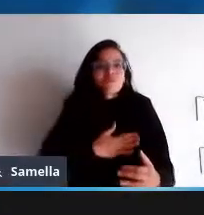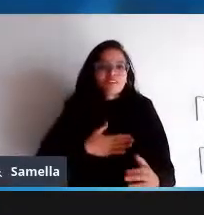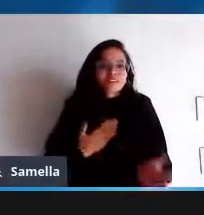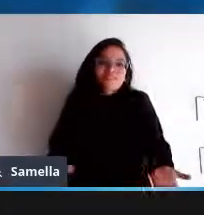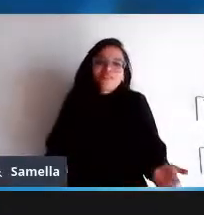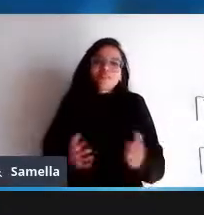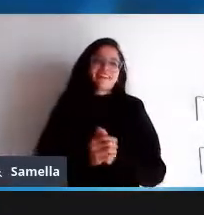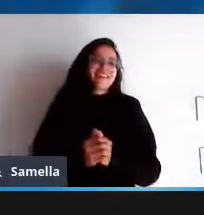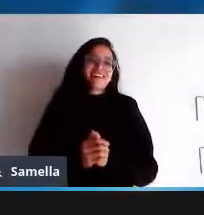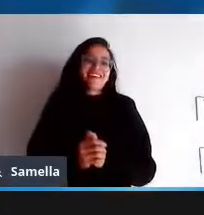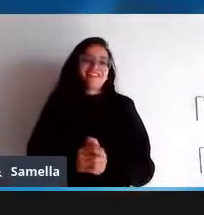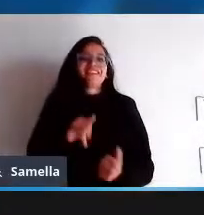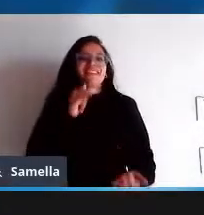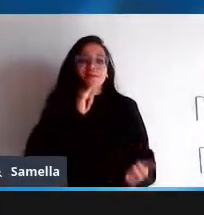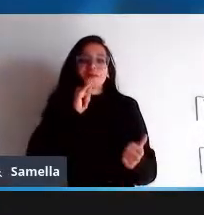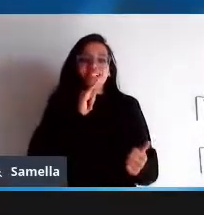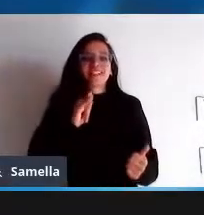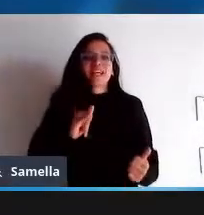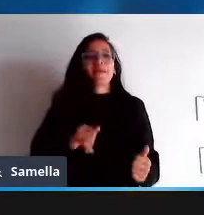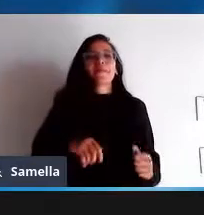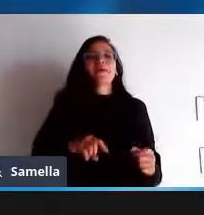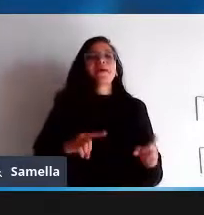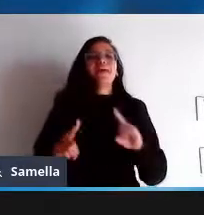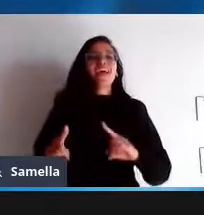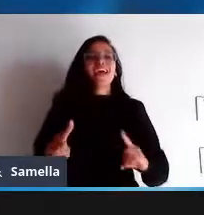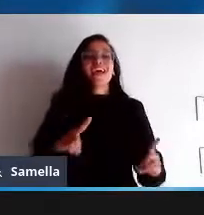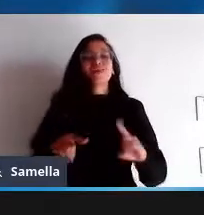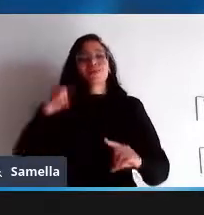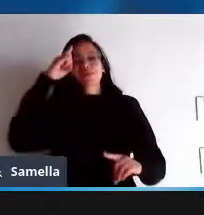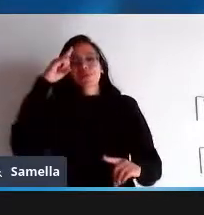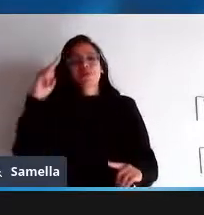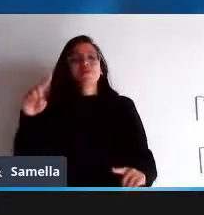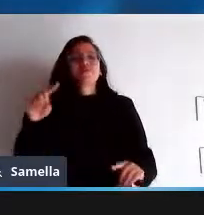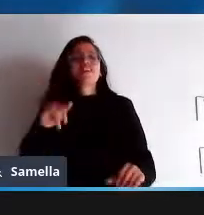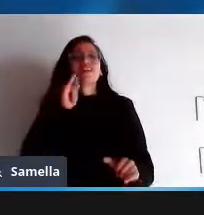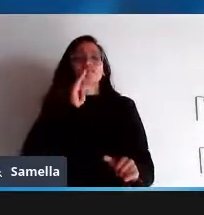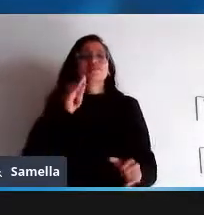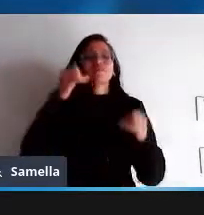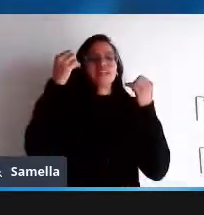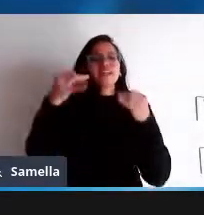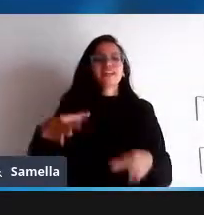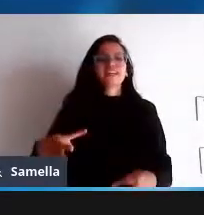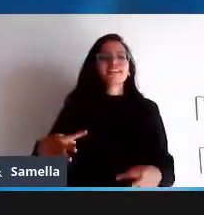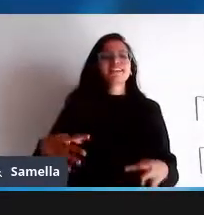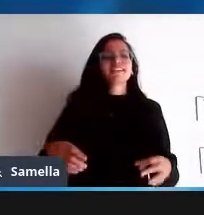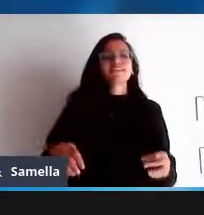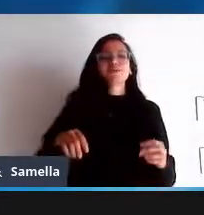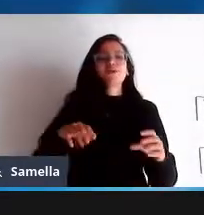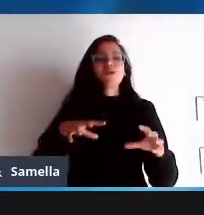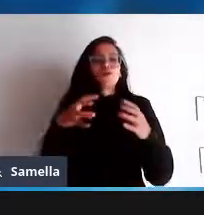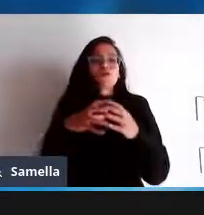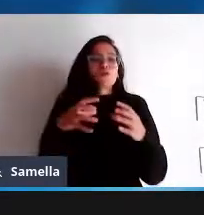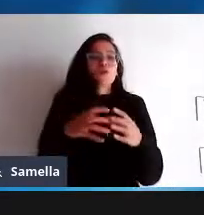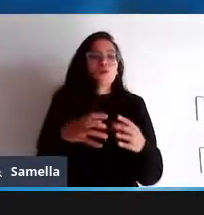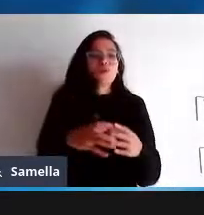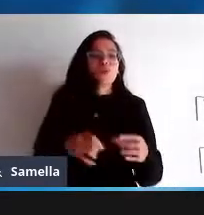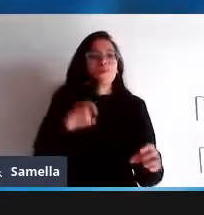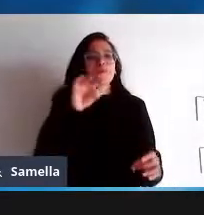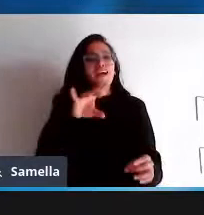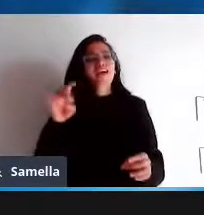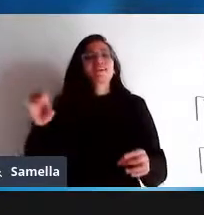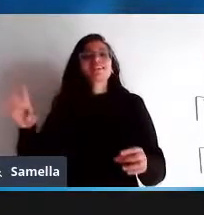exemplos que eu estou dando aqui são muito do dia a dia mas tenta imaginar isso dentro do grupo que você frequenta e que você chama de